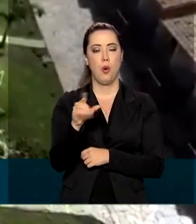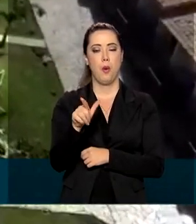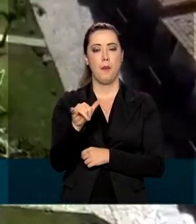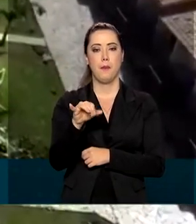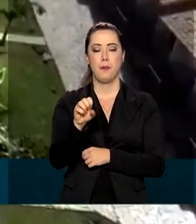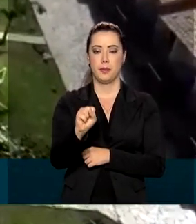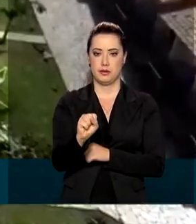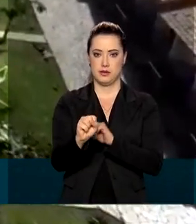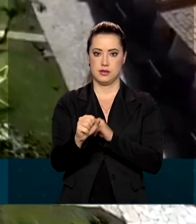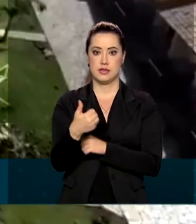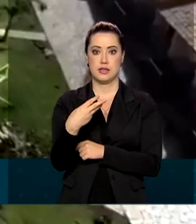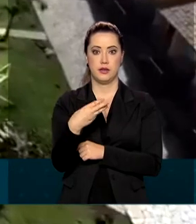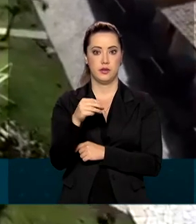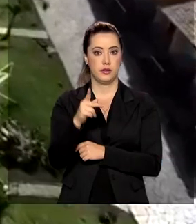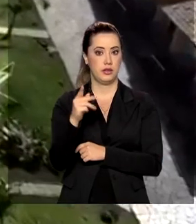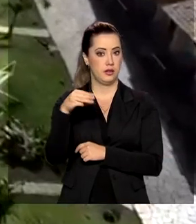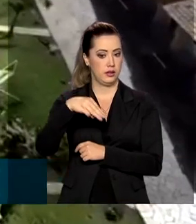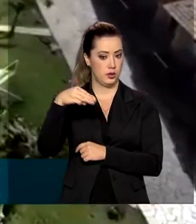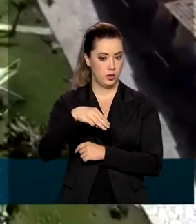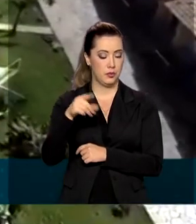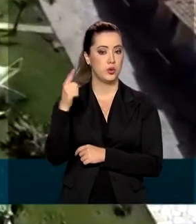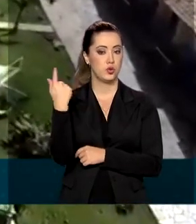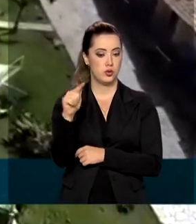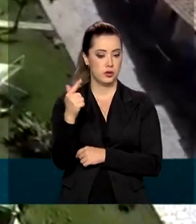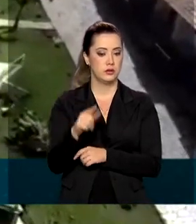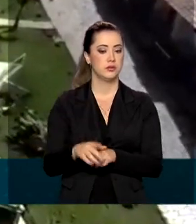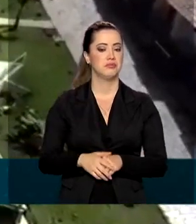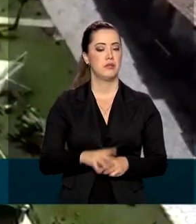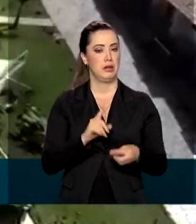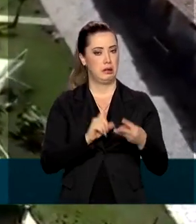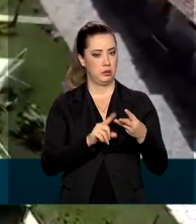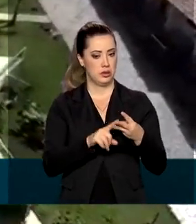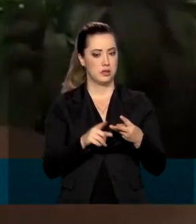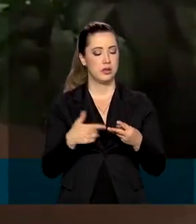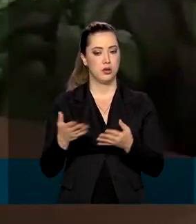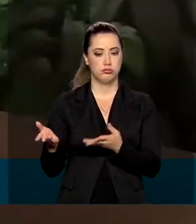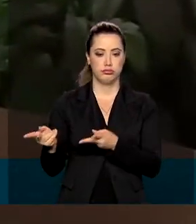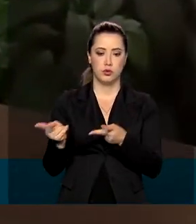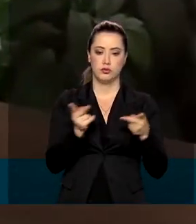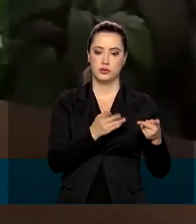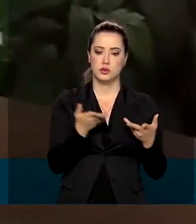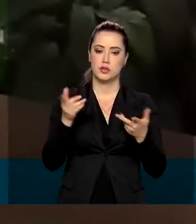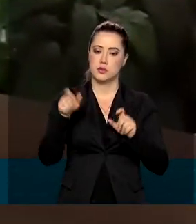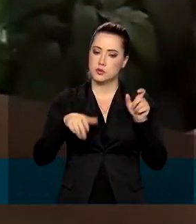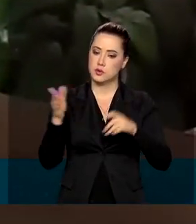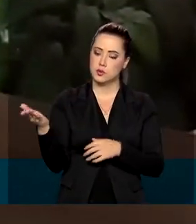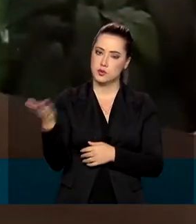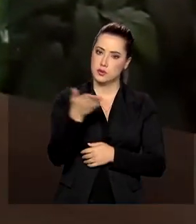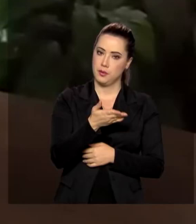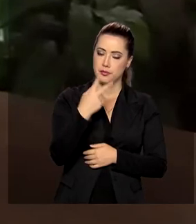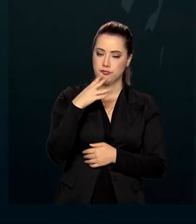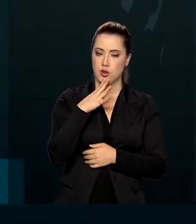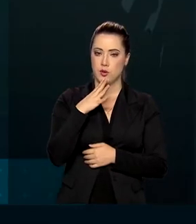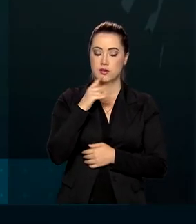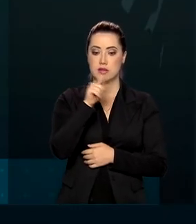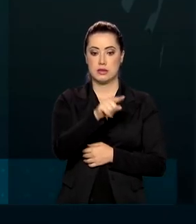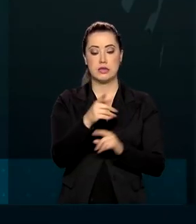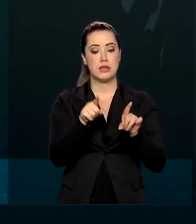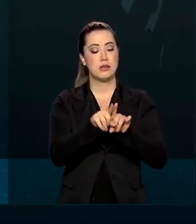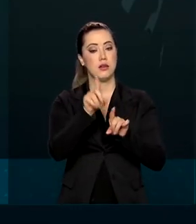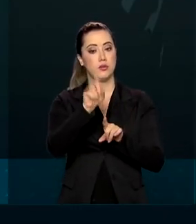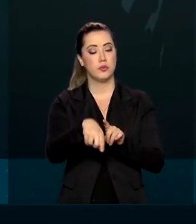Goiânia, tem também um terceiro aliado para atrair hóspedes. O selo Turismo Responsável, que